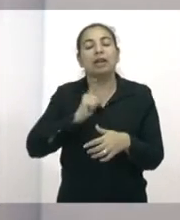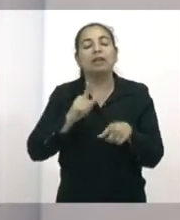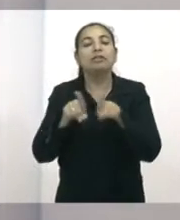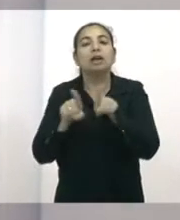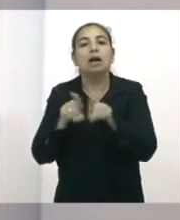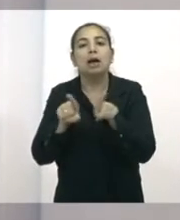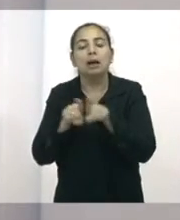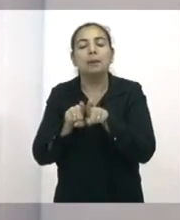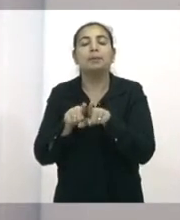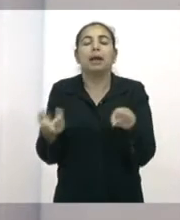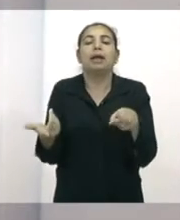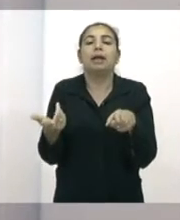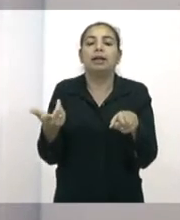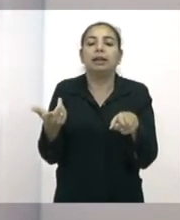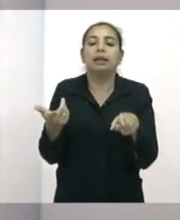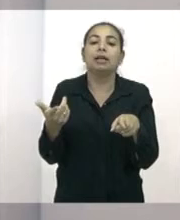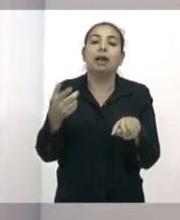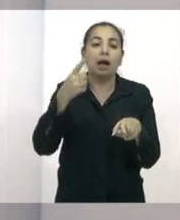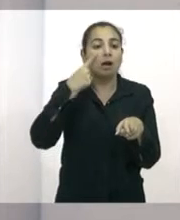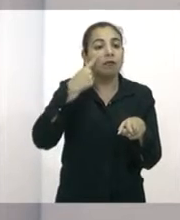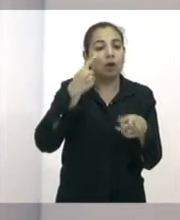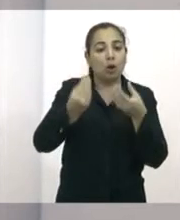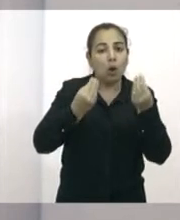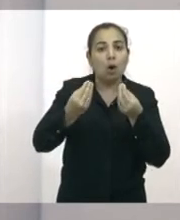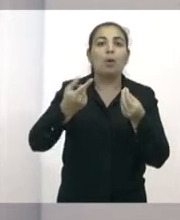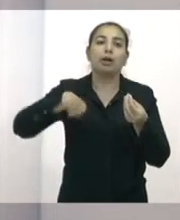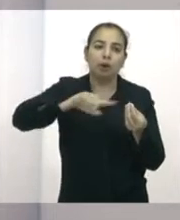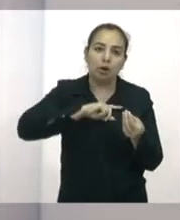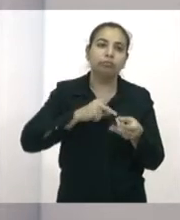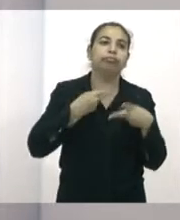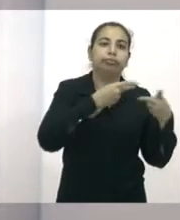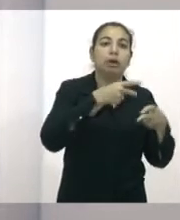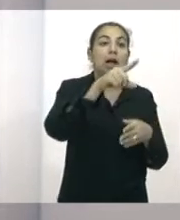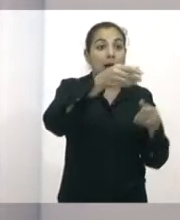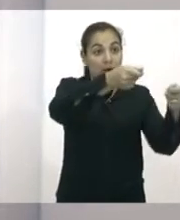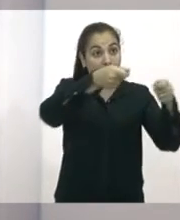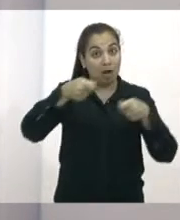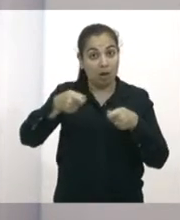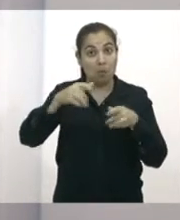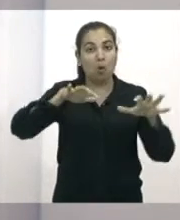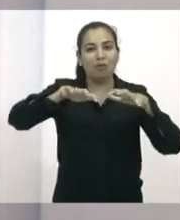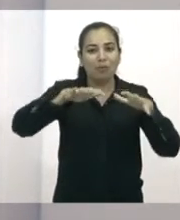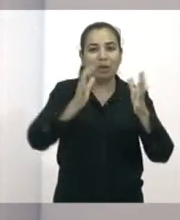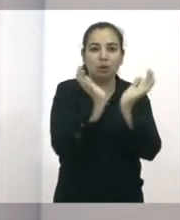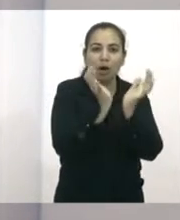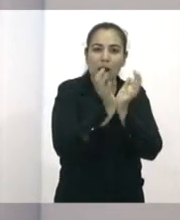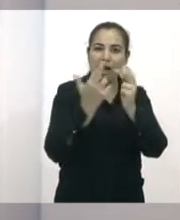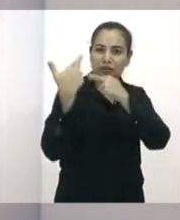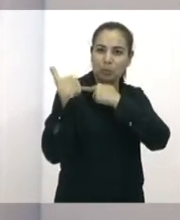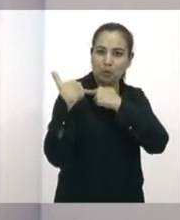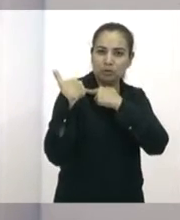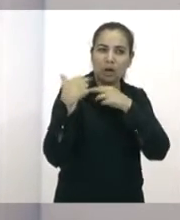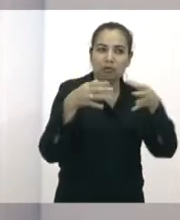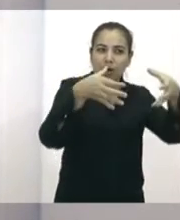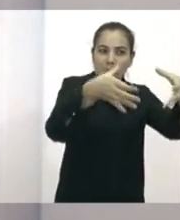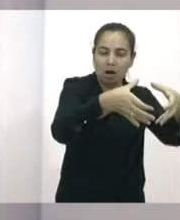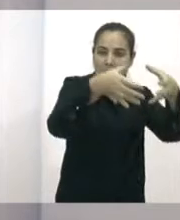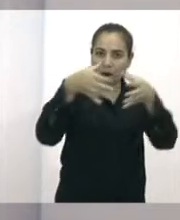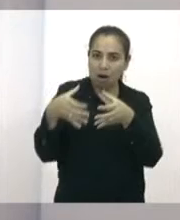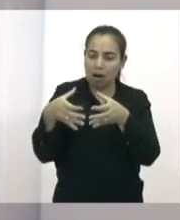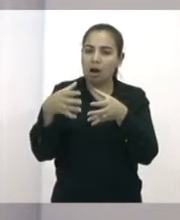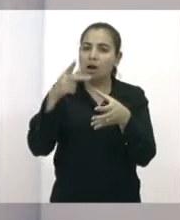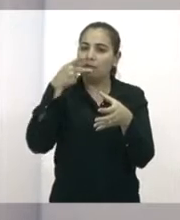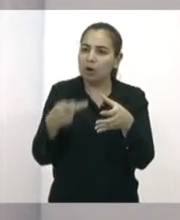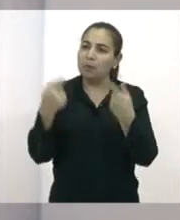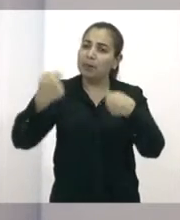visitas e nós acolhemos esse pedido e fomos visitar todos esses equipamentos. Então, elas se dão dessa forma e aí,